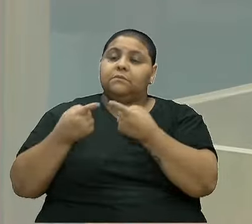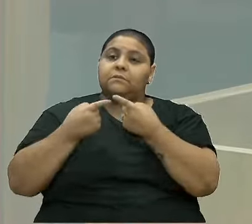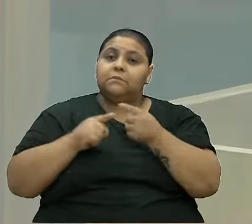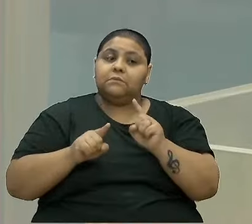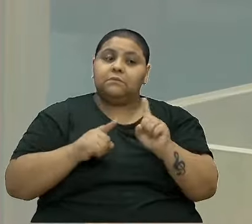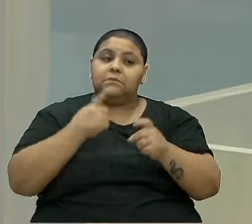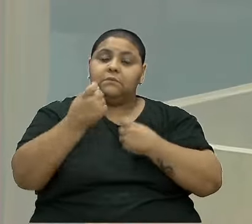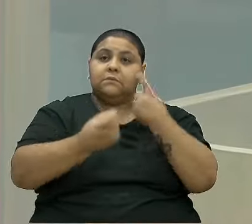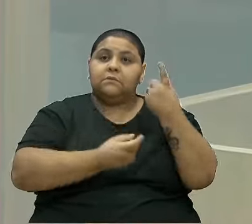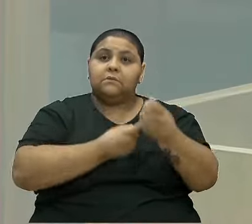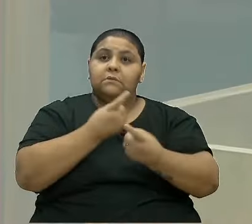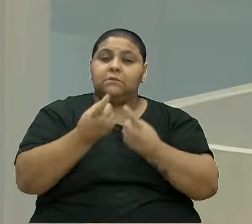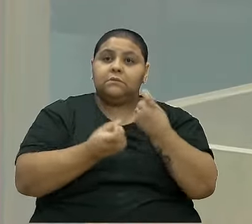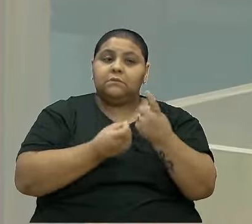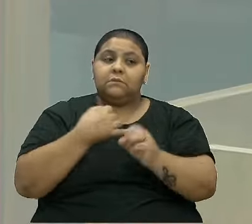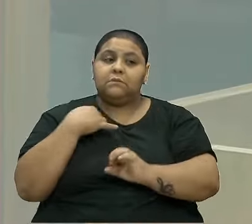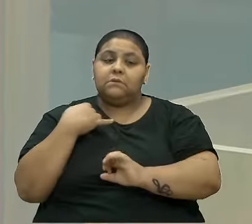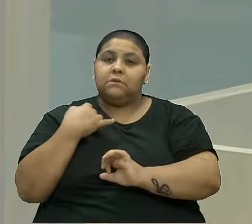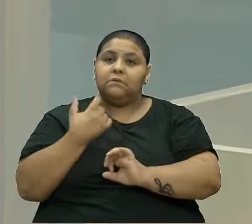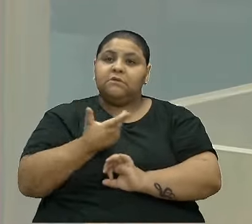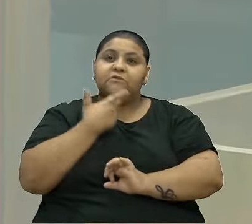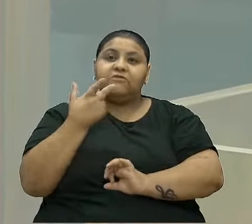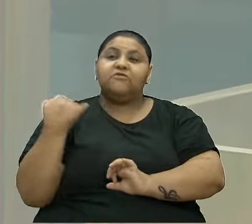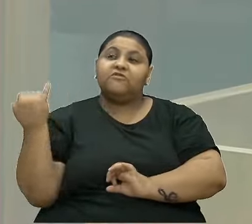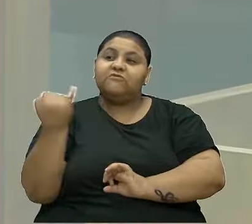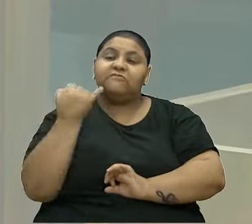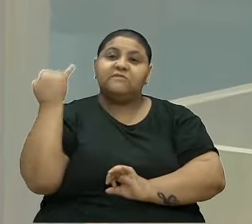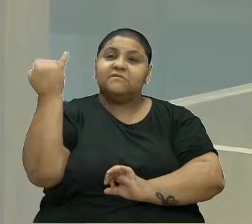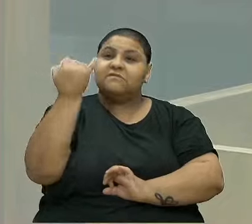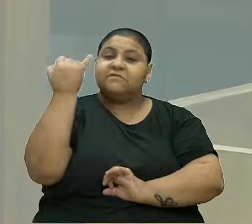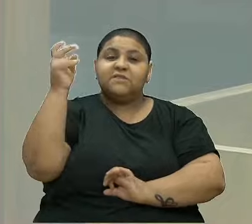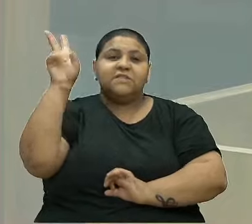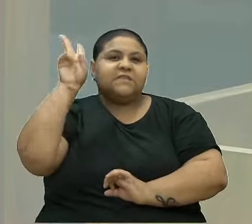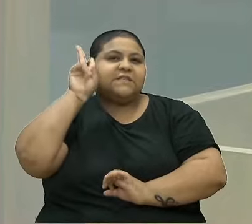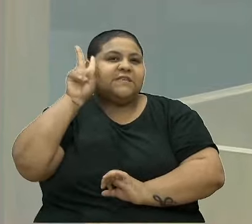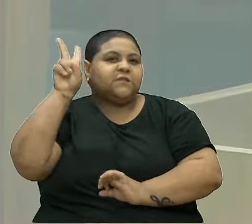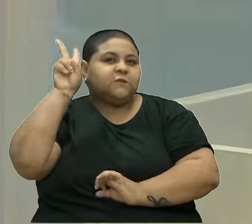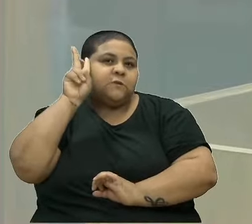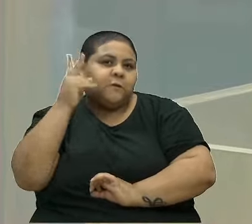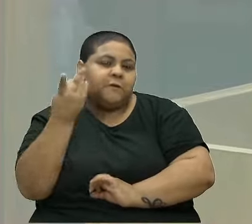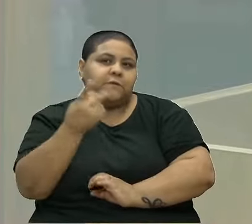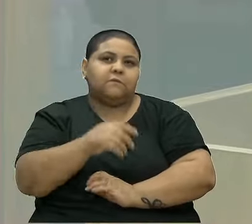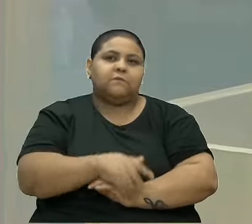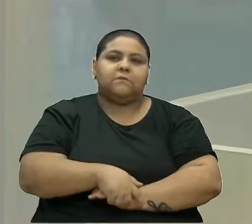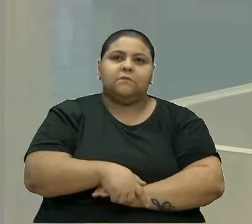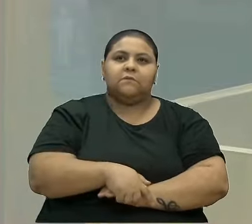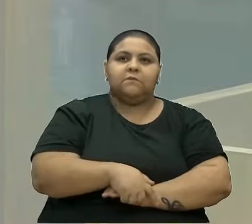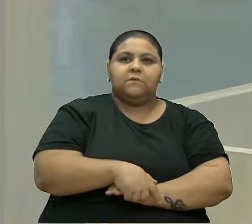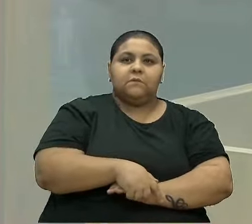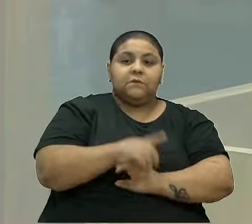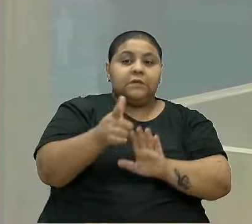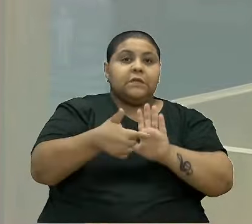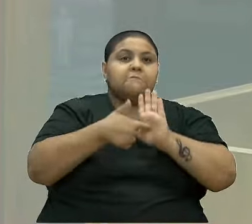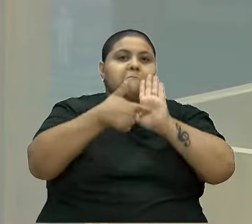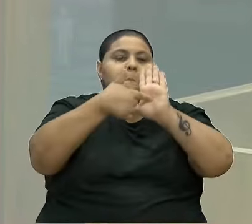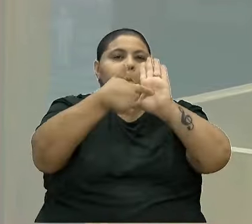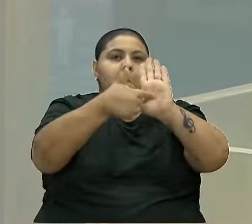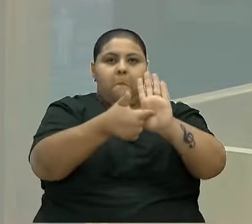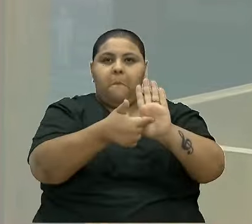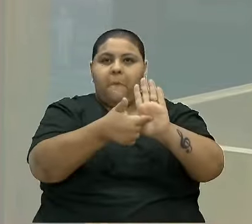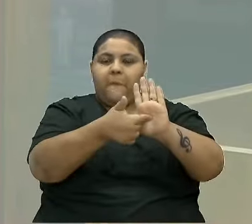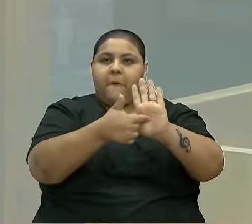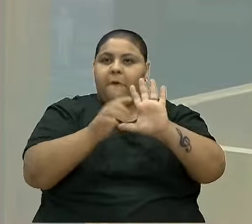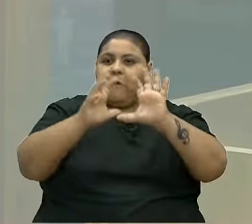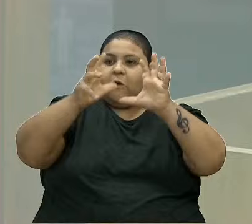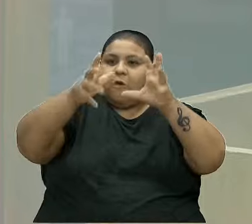alguns elementos importantes do ponto de vista histórico que demonstram que em